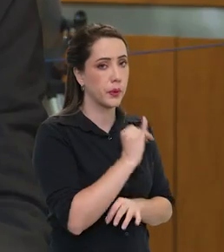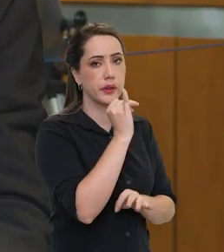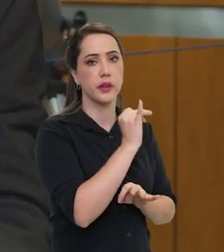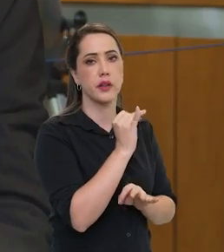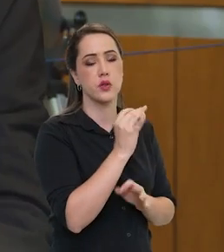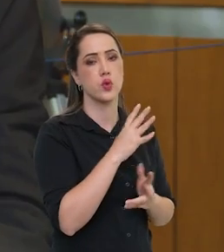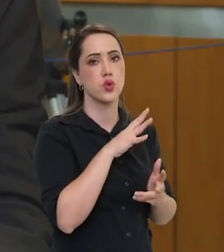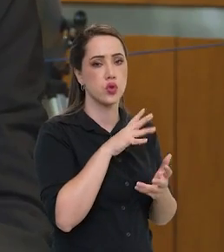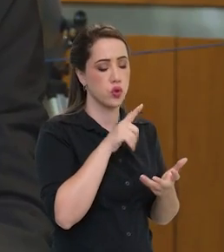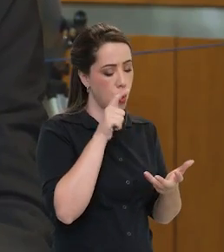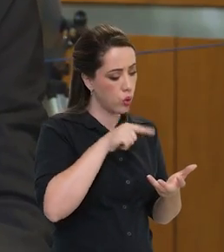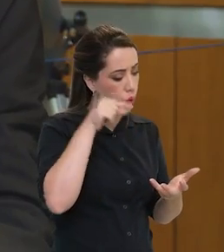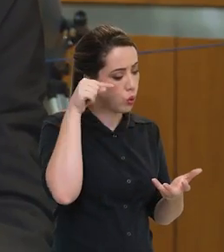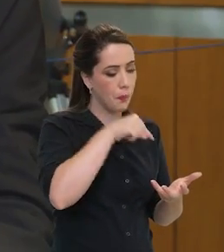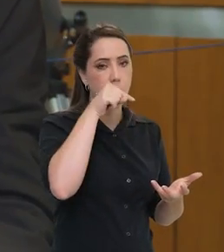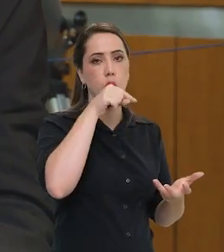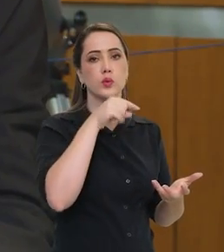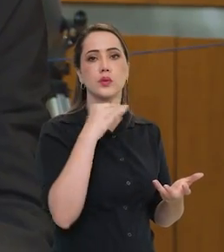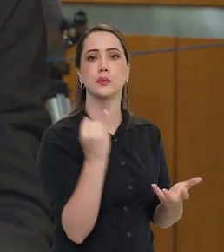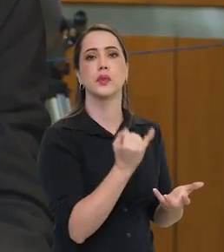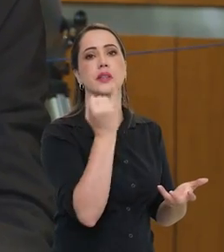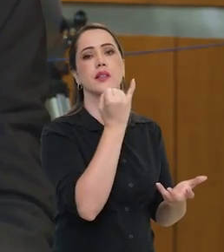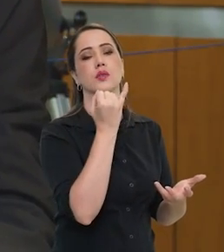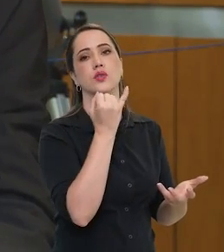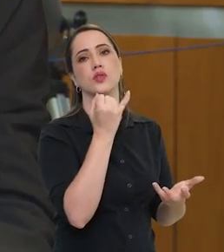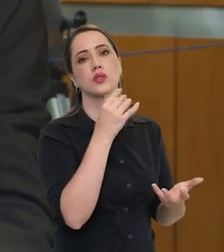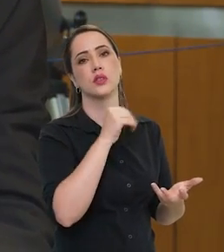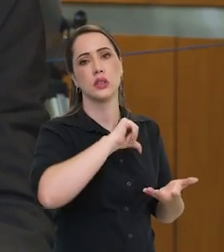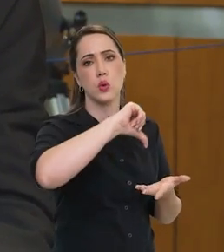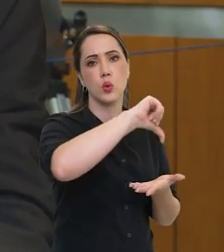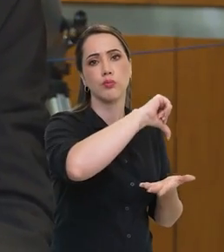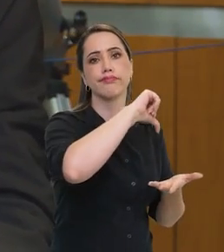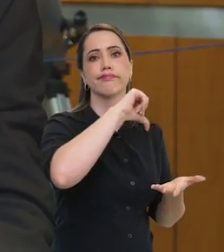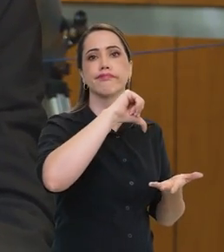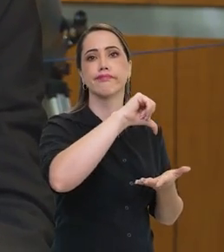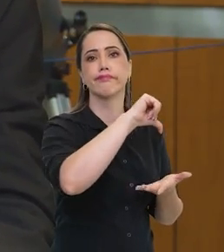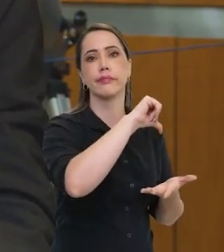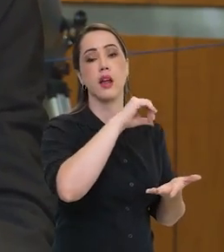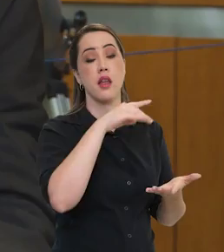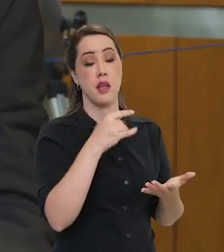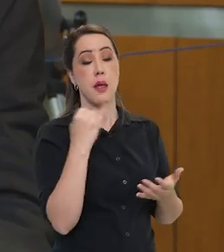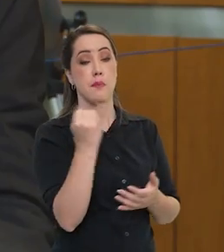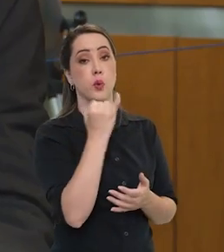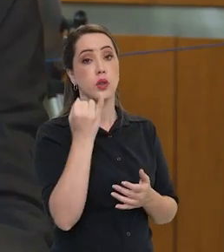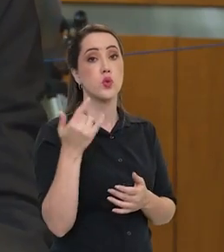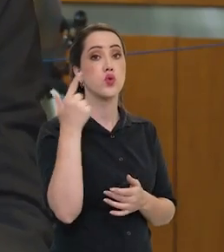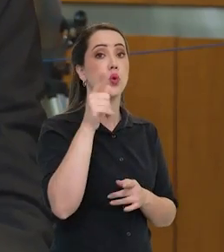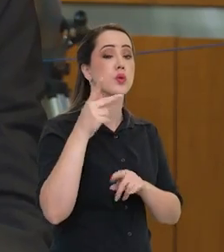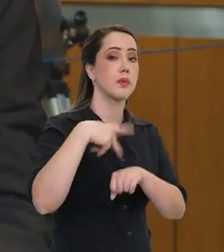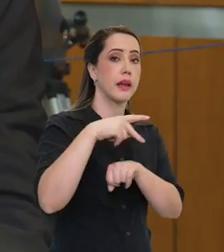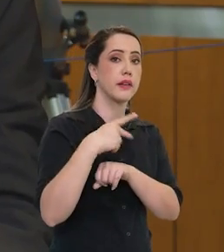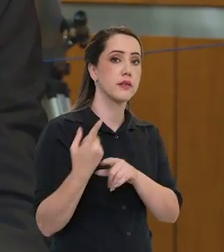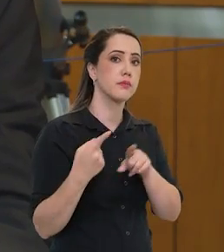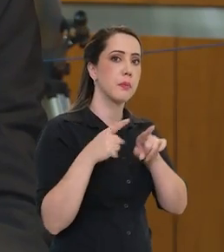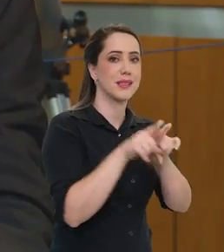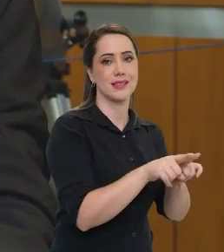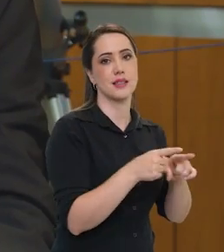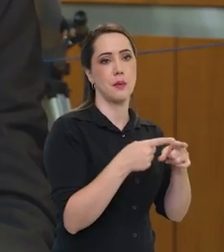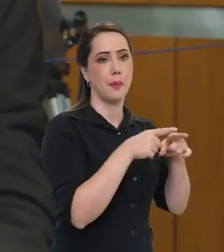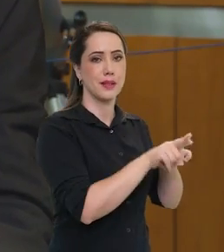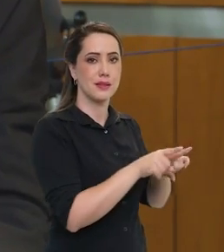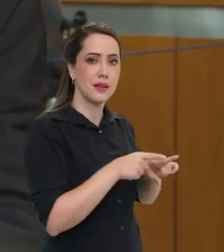base, dada a situação geográfica da base, ela tem a capacidade de interessar muitos parceiros internacionais.